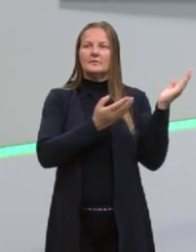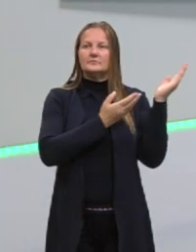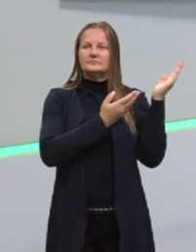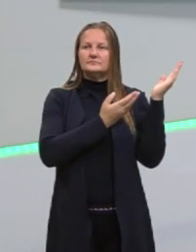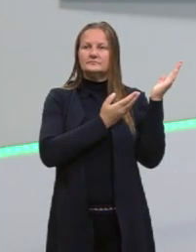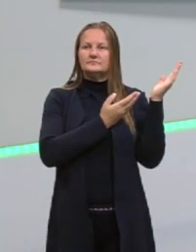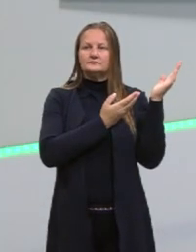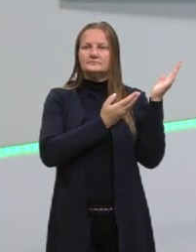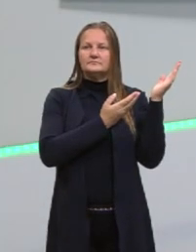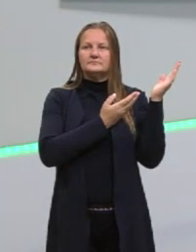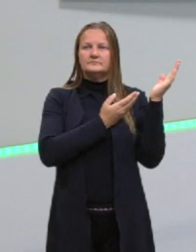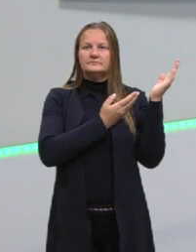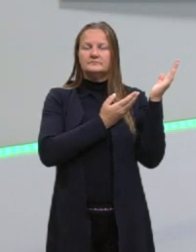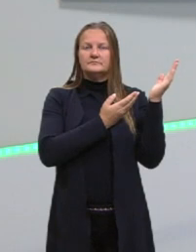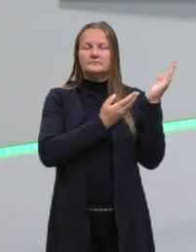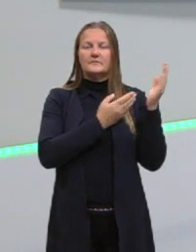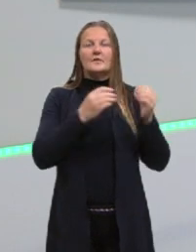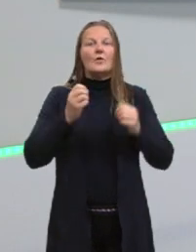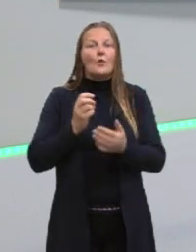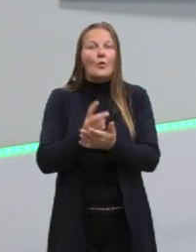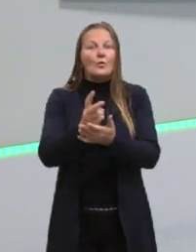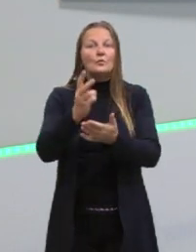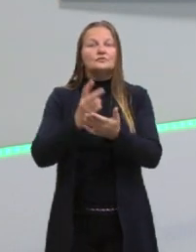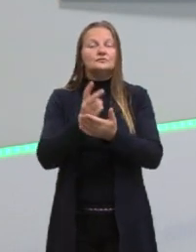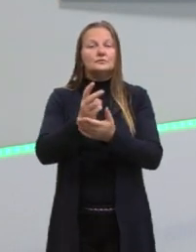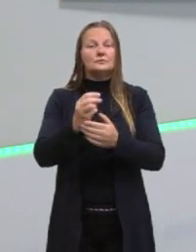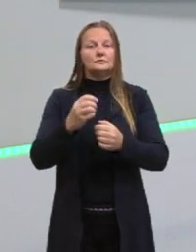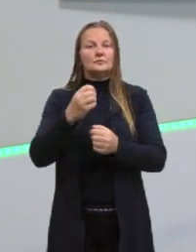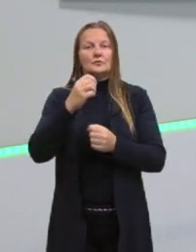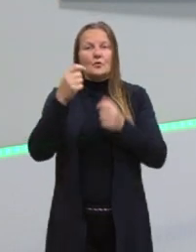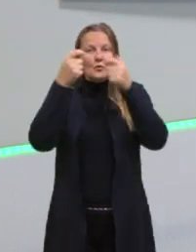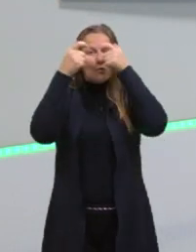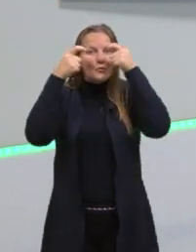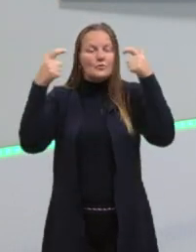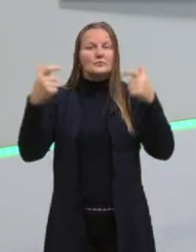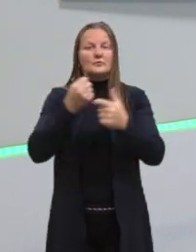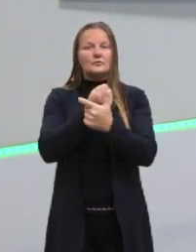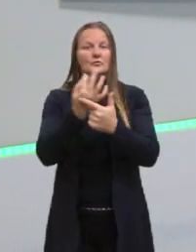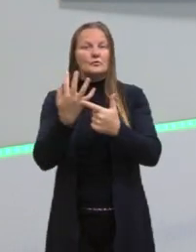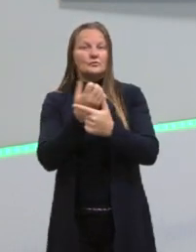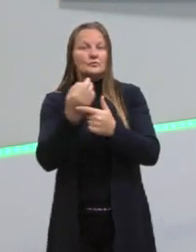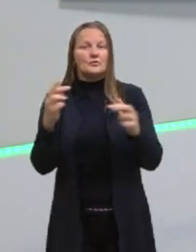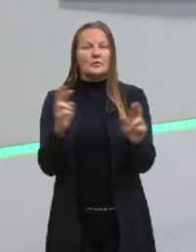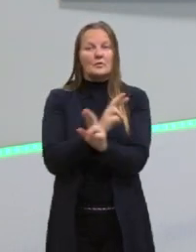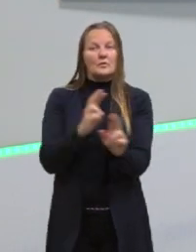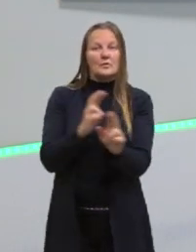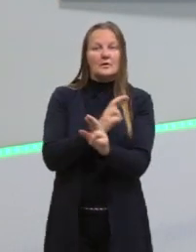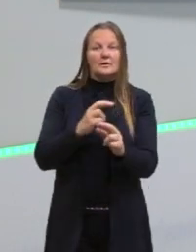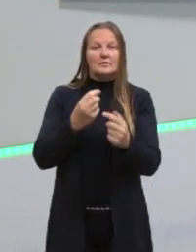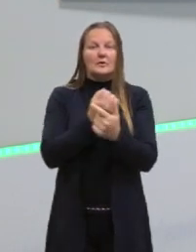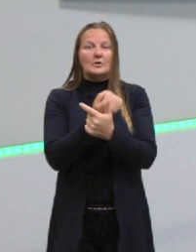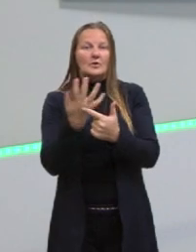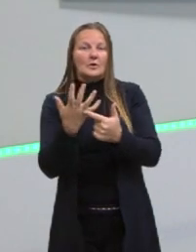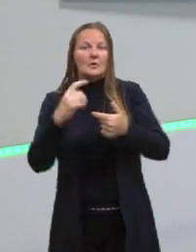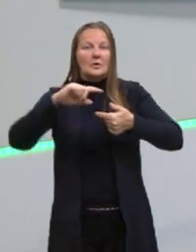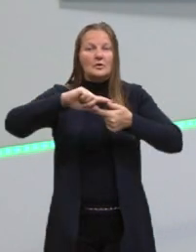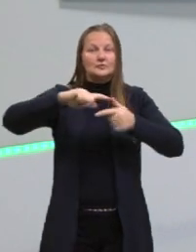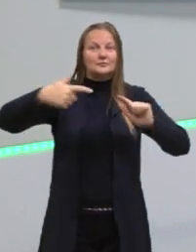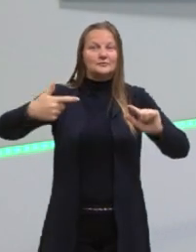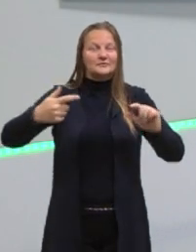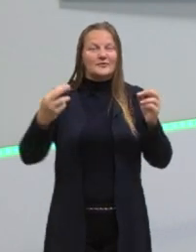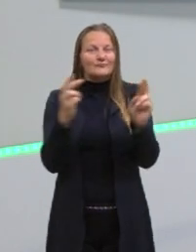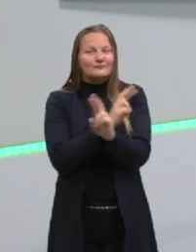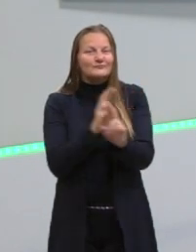conhecimentos algébricos, geométricos, então estudando a relação da álgebra com a geometria.